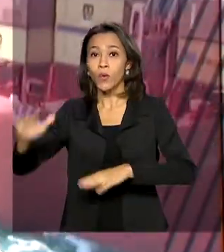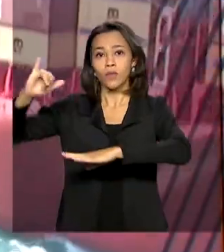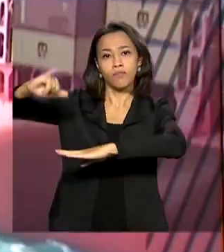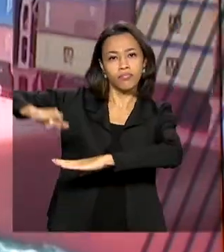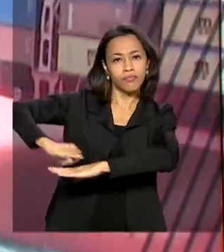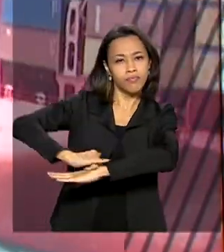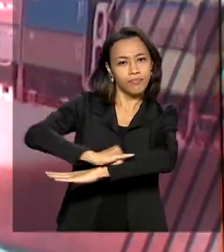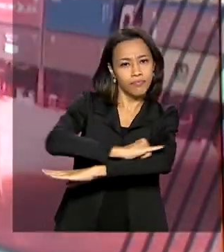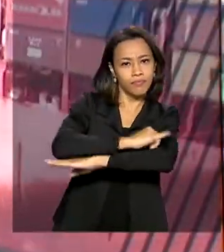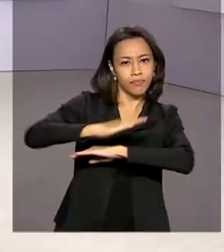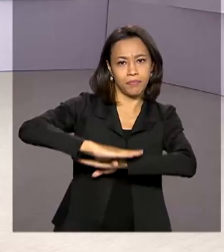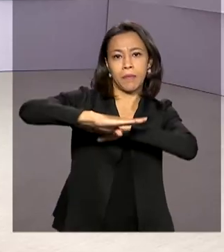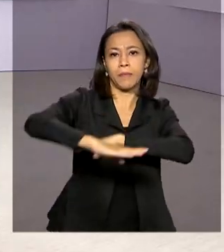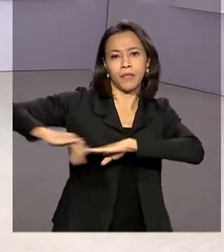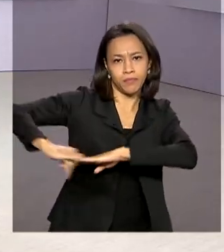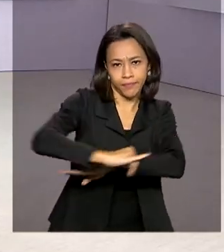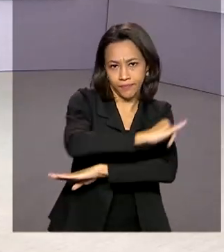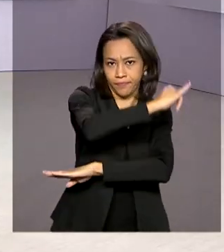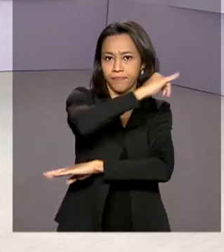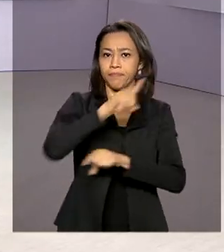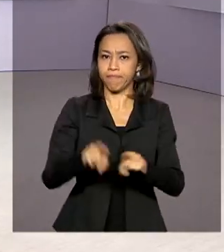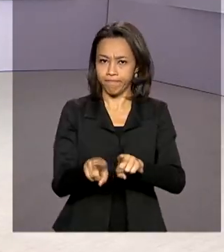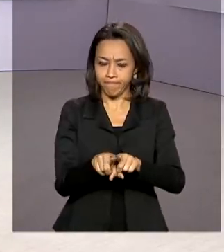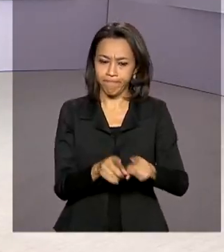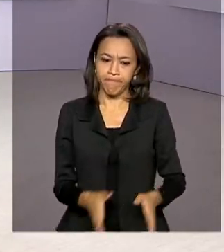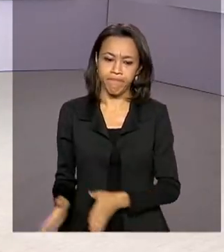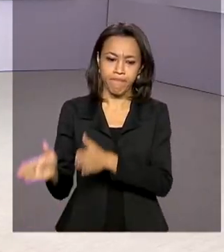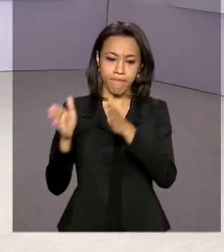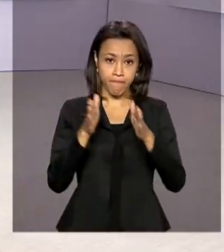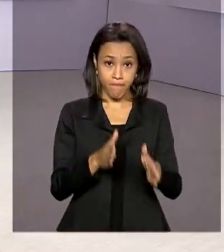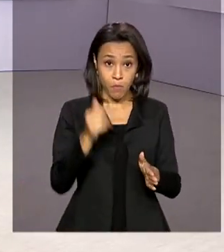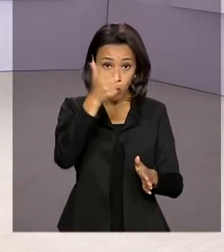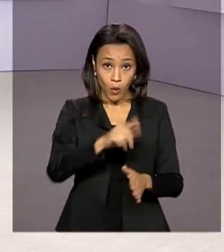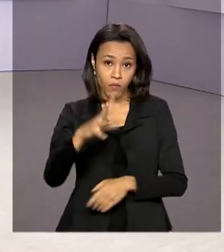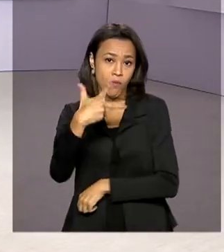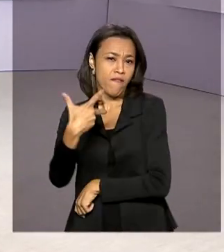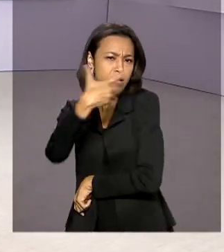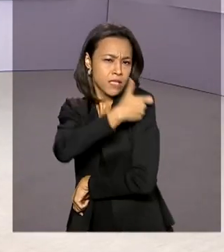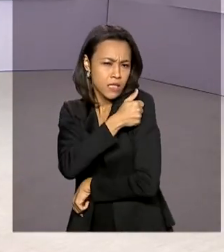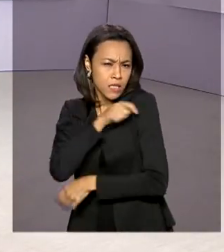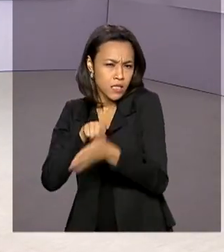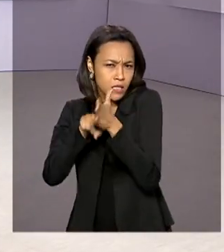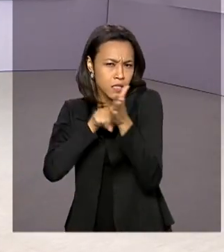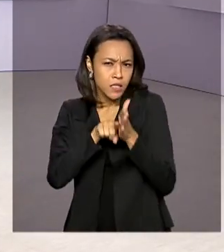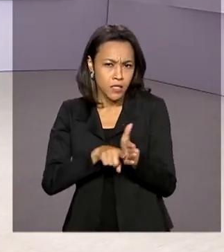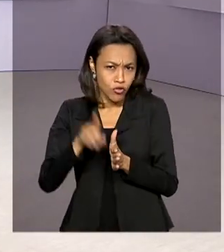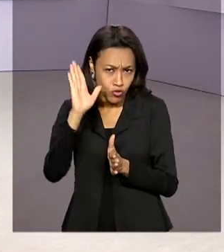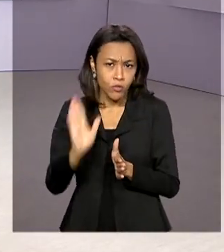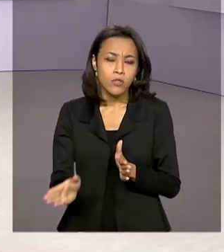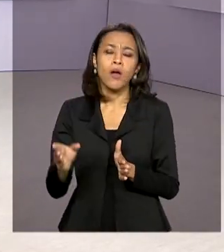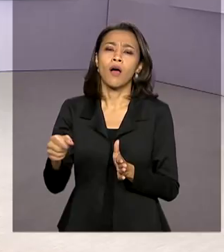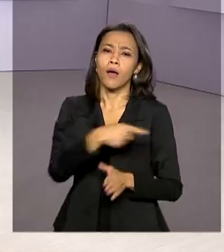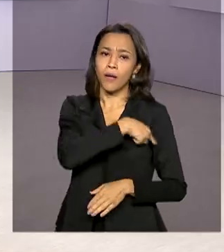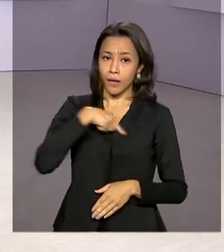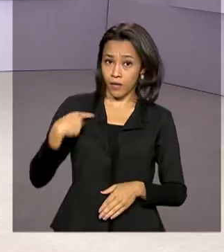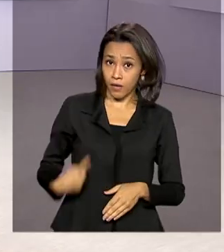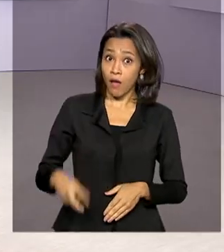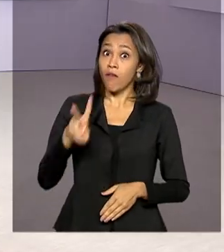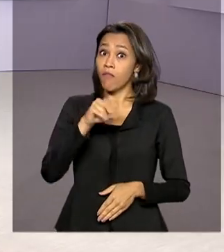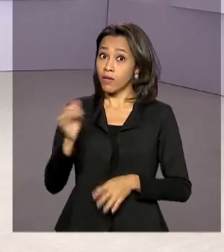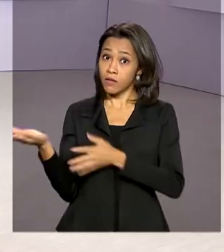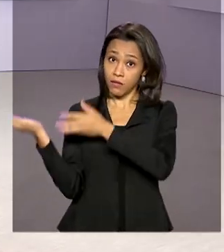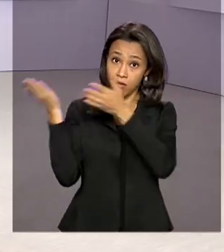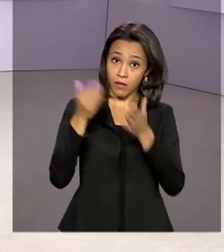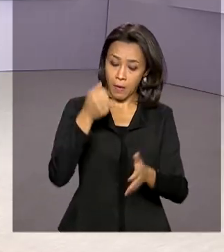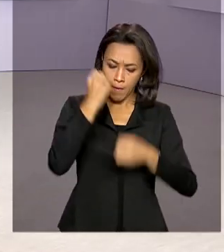aeroporto da cidade. A vacina Coronavac, desenvolvida pela China, deve ser produzida aqui no Brasil pelo Instituto